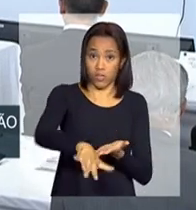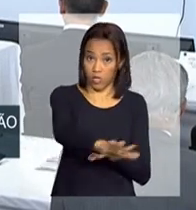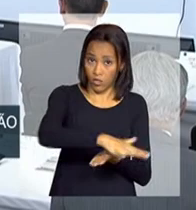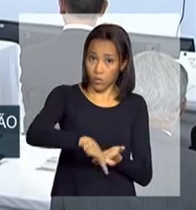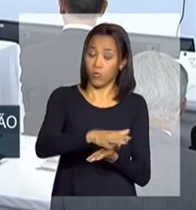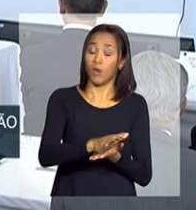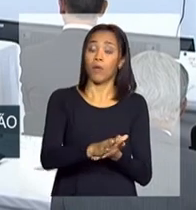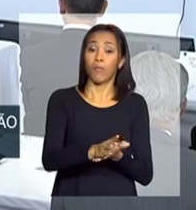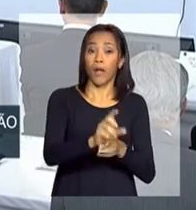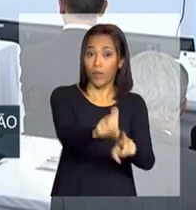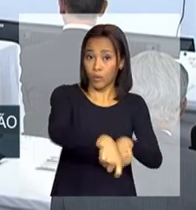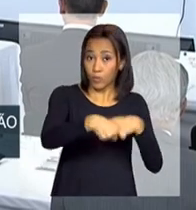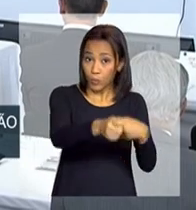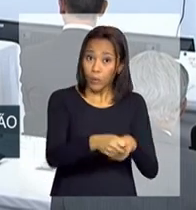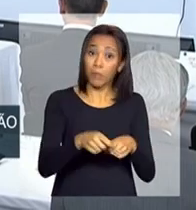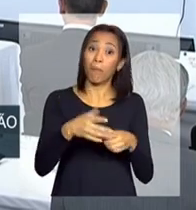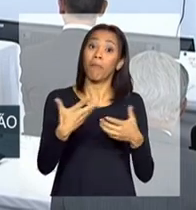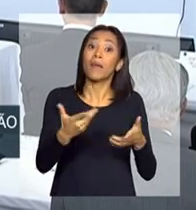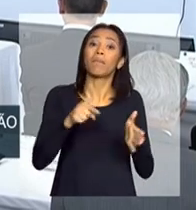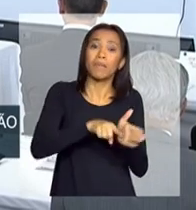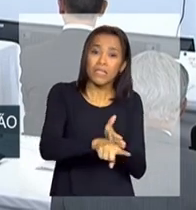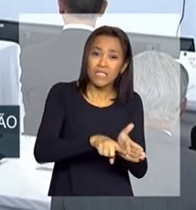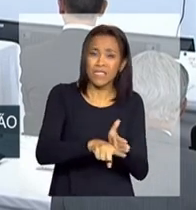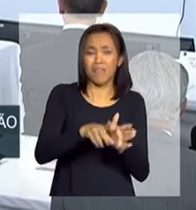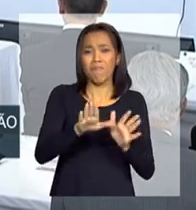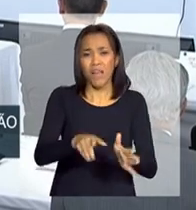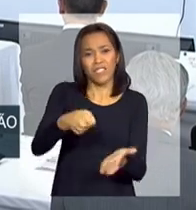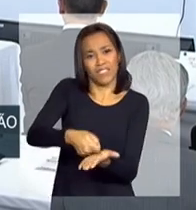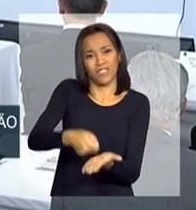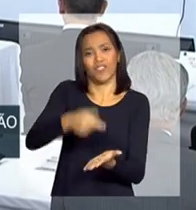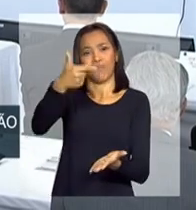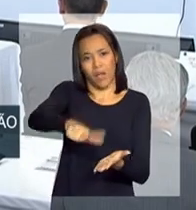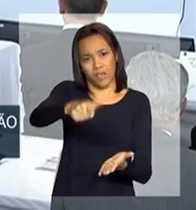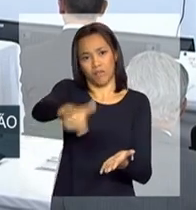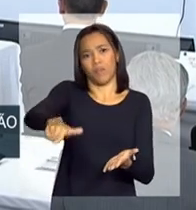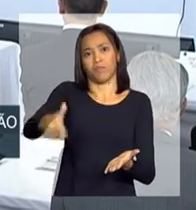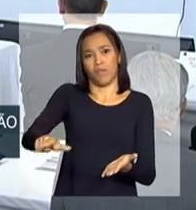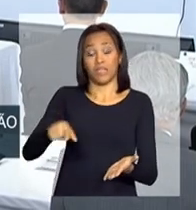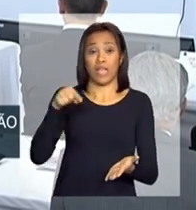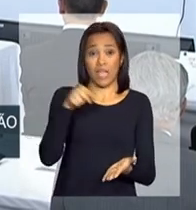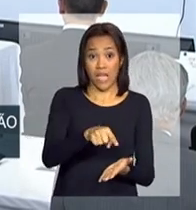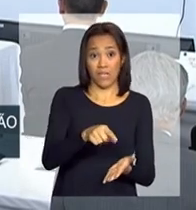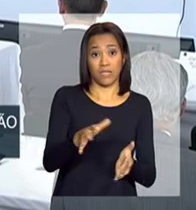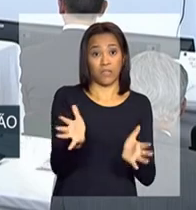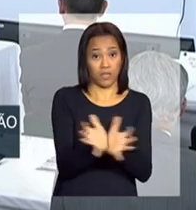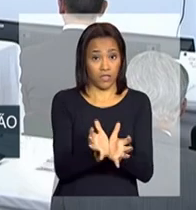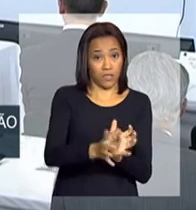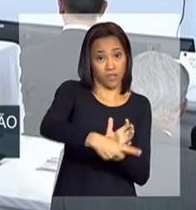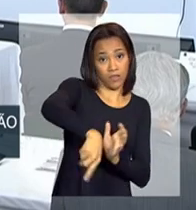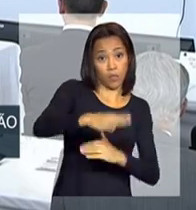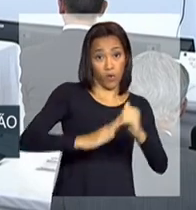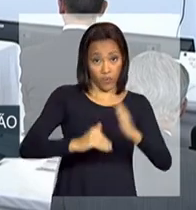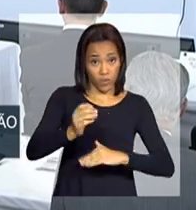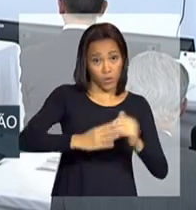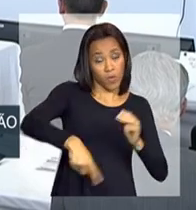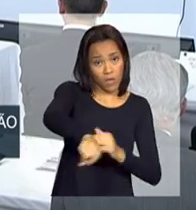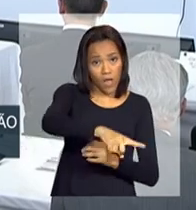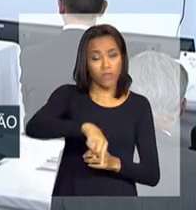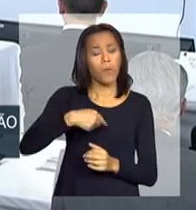área, a agricultura exige mais do que isso. E a área e o setor vão pensar essa questão